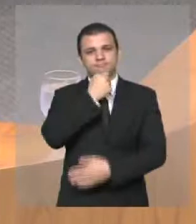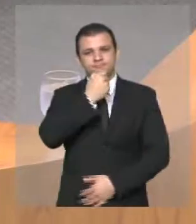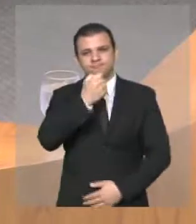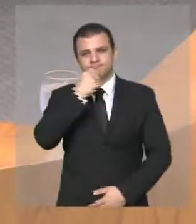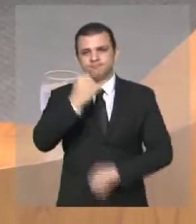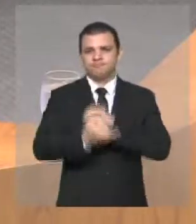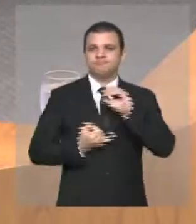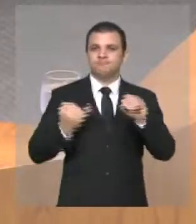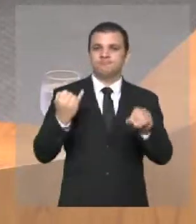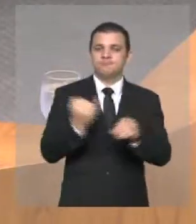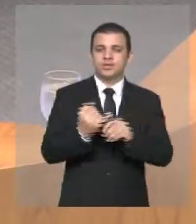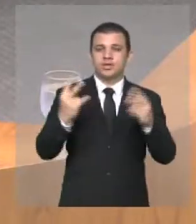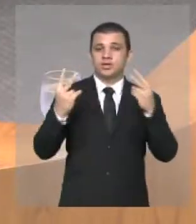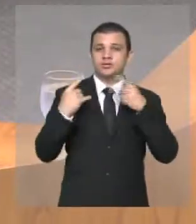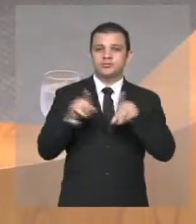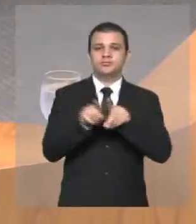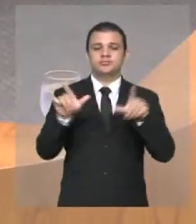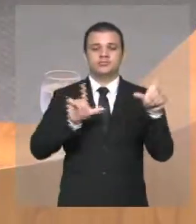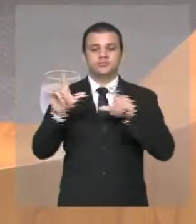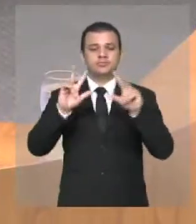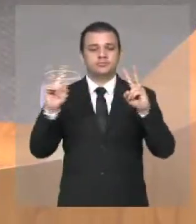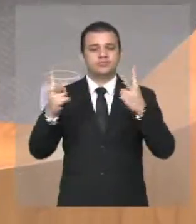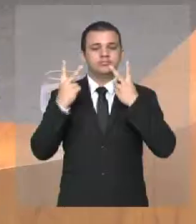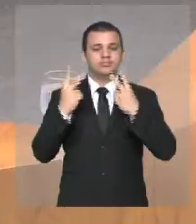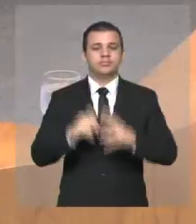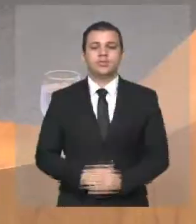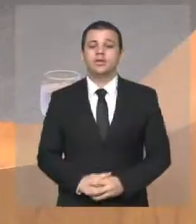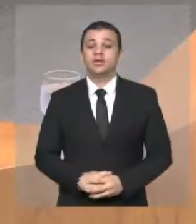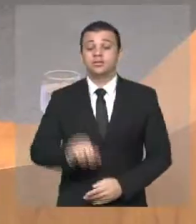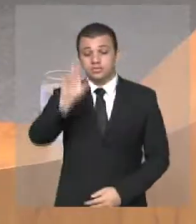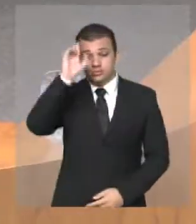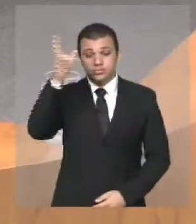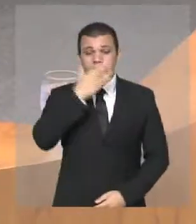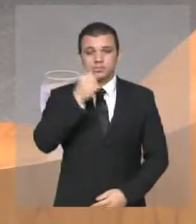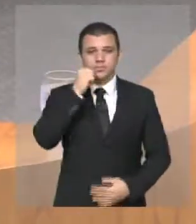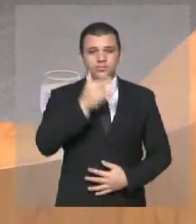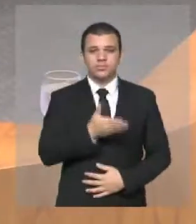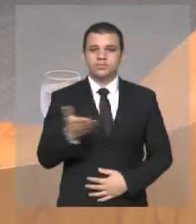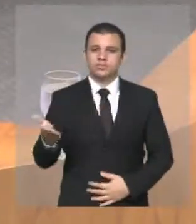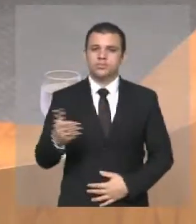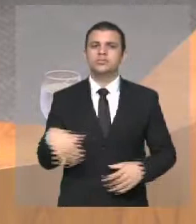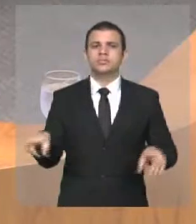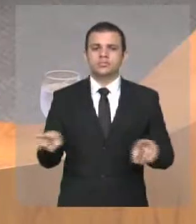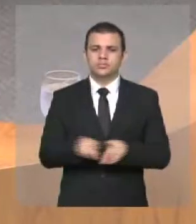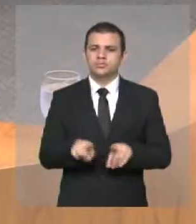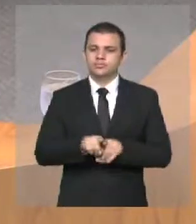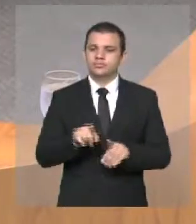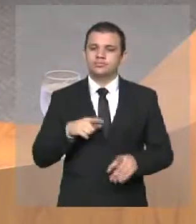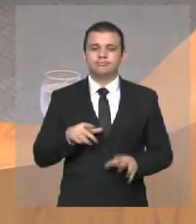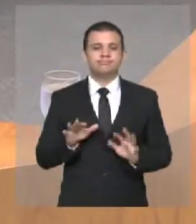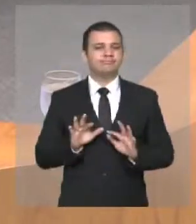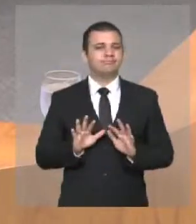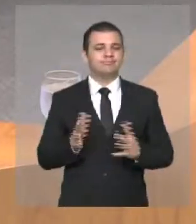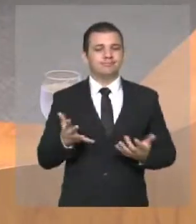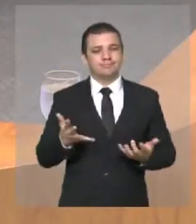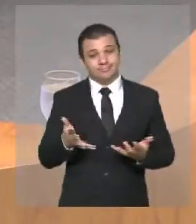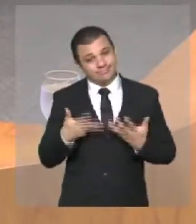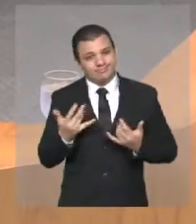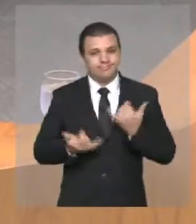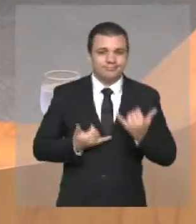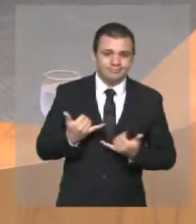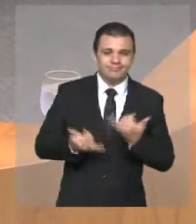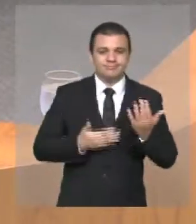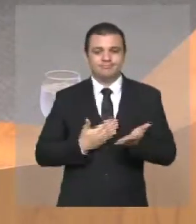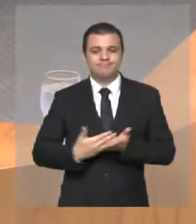internautas, telespectadores que nos assistem através da TV Assembleia. Senhoras e senhores, até de forma descontraída, antes de iniciar o meu